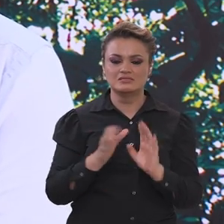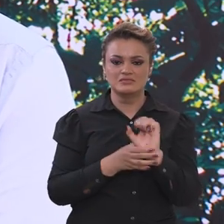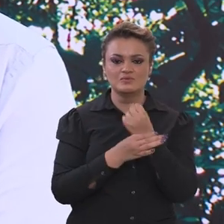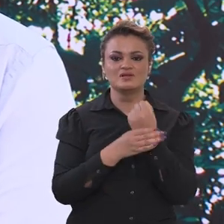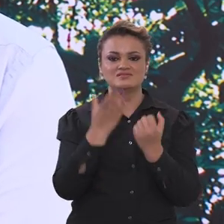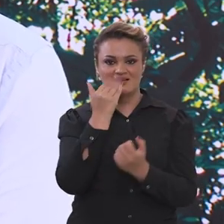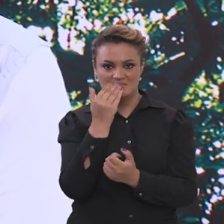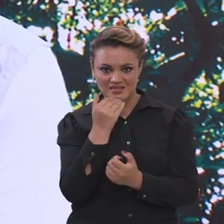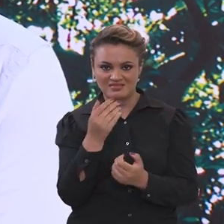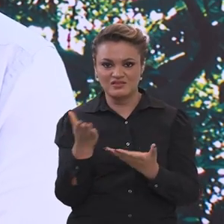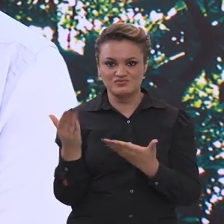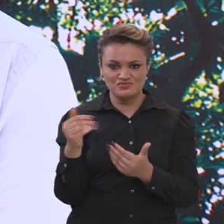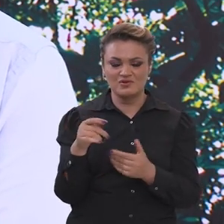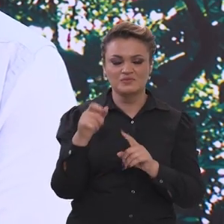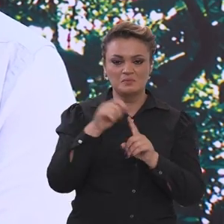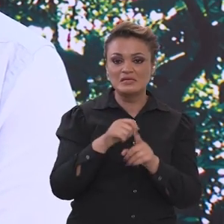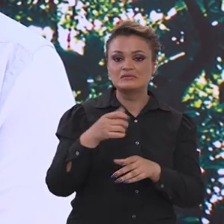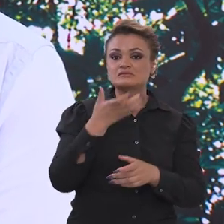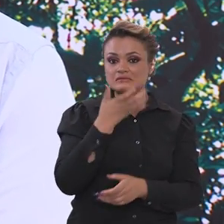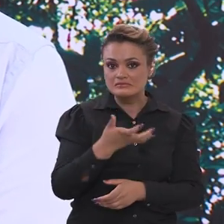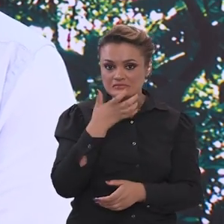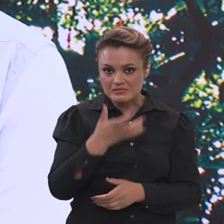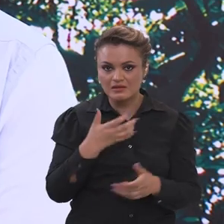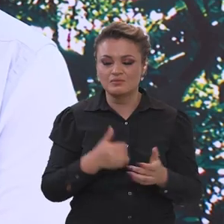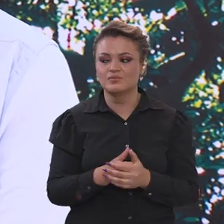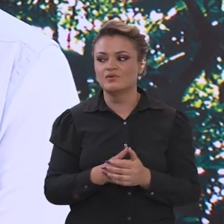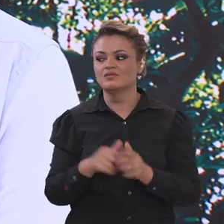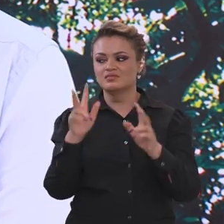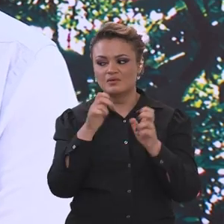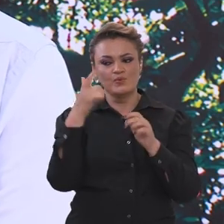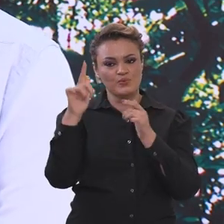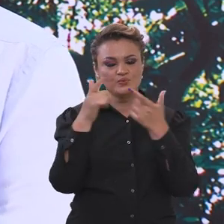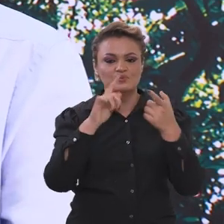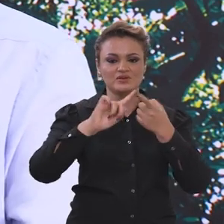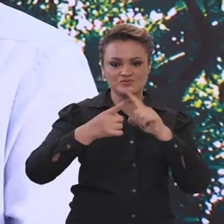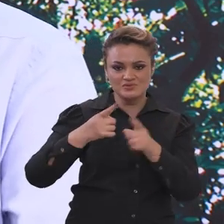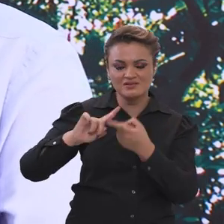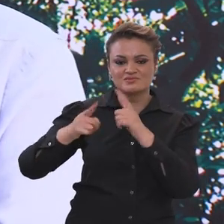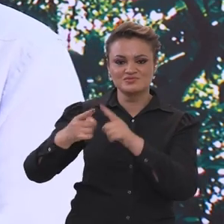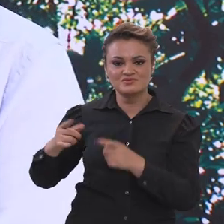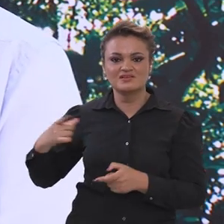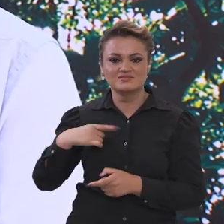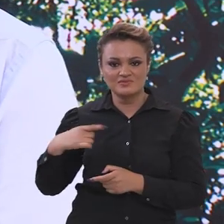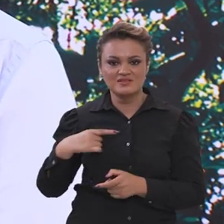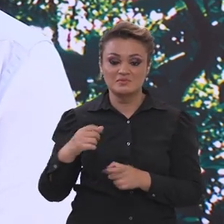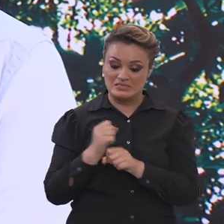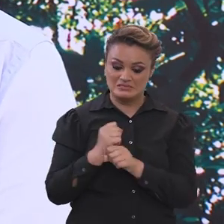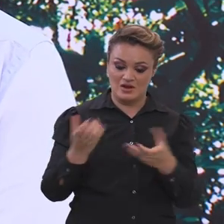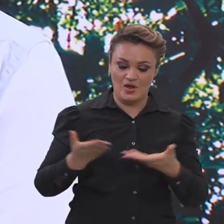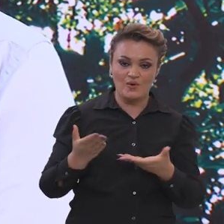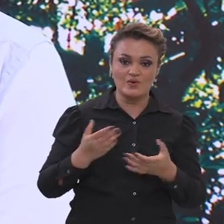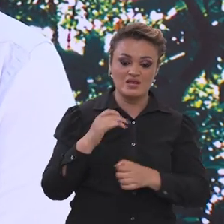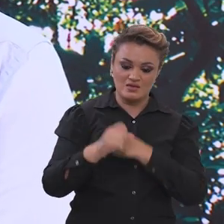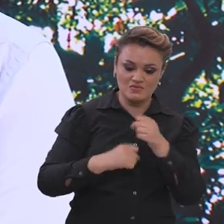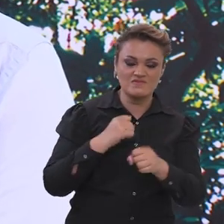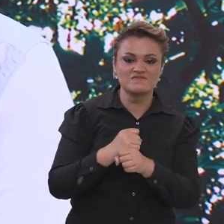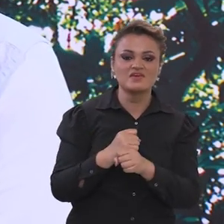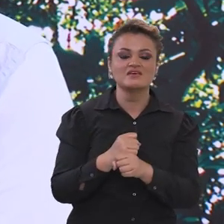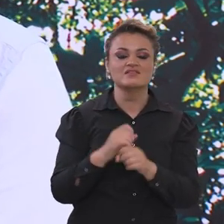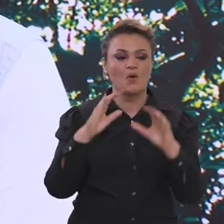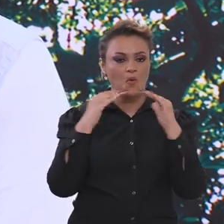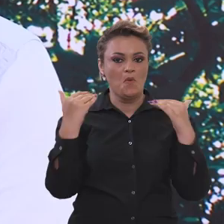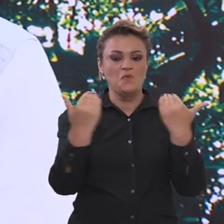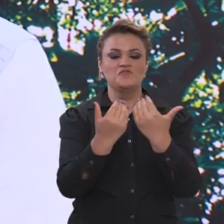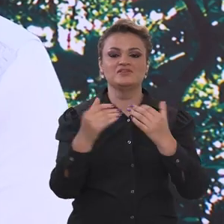Segurança Alimentar e a da Juventude para dezembro. Todos os temas estão se articulando para esse ano e, no próximo ano,